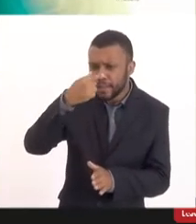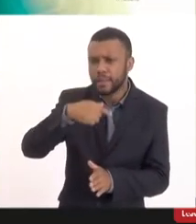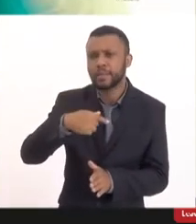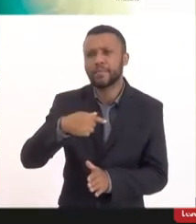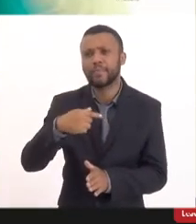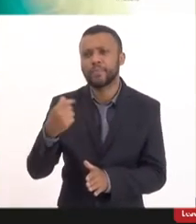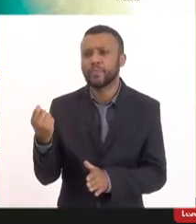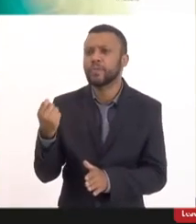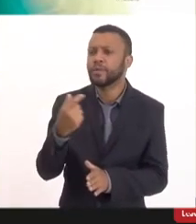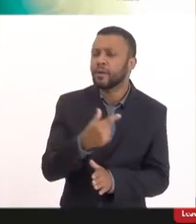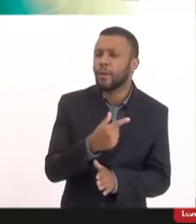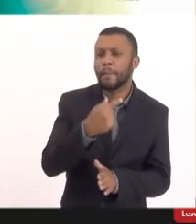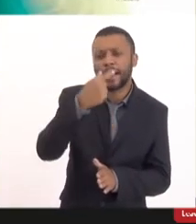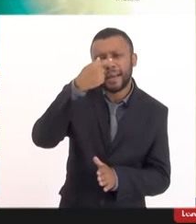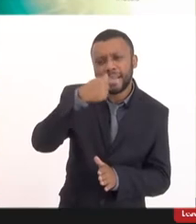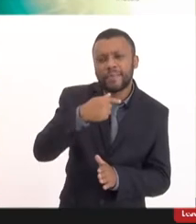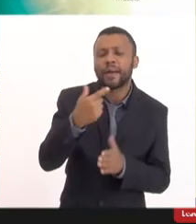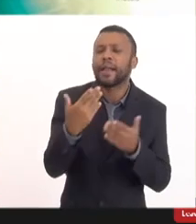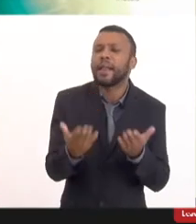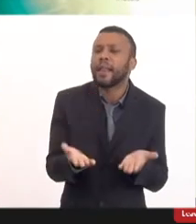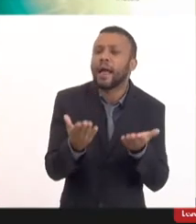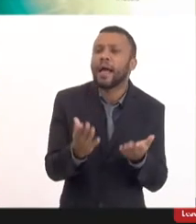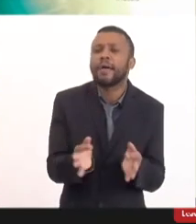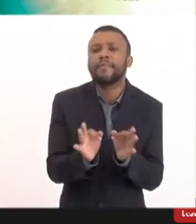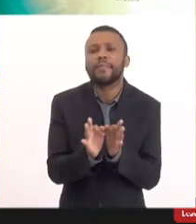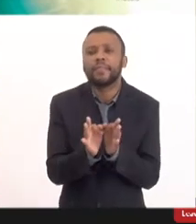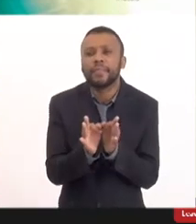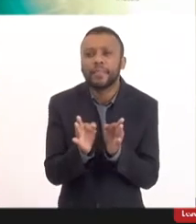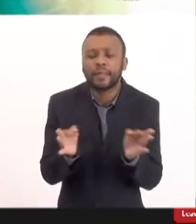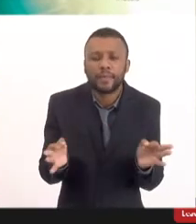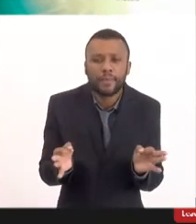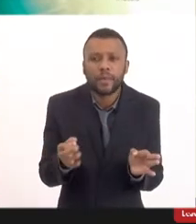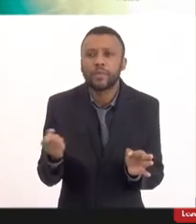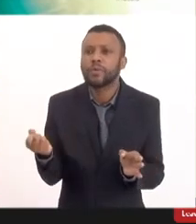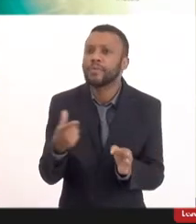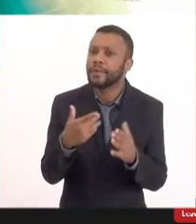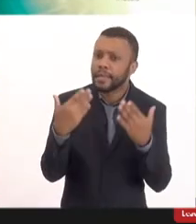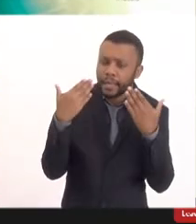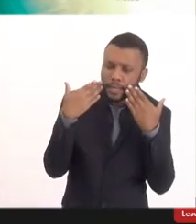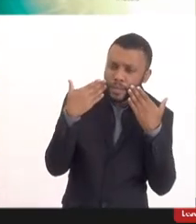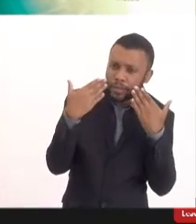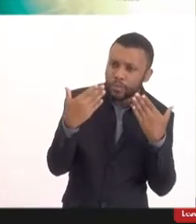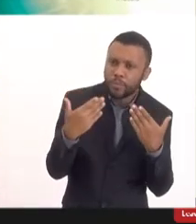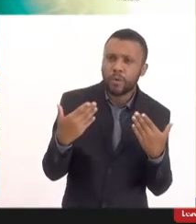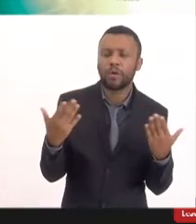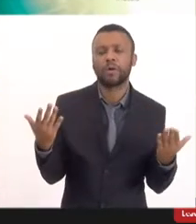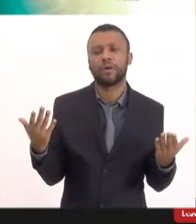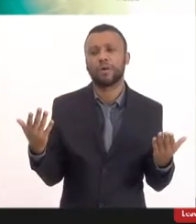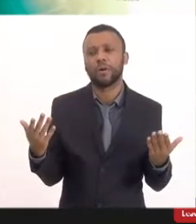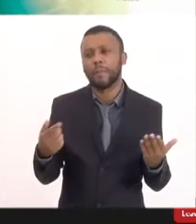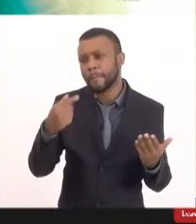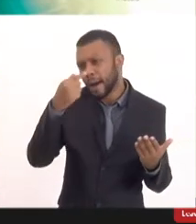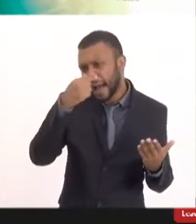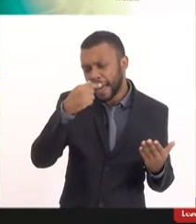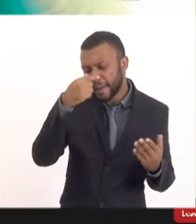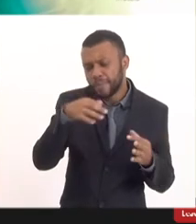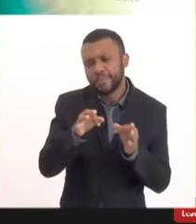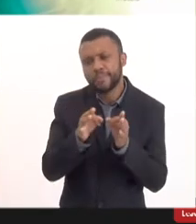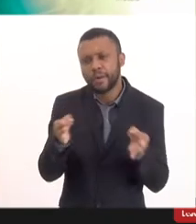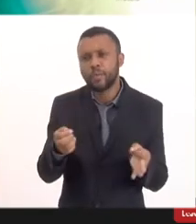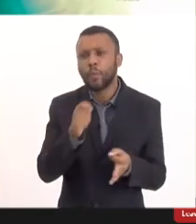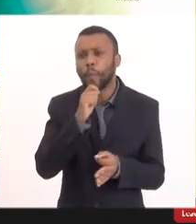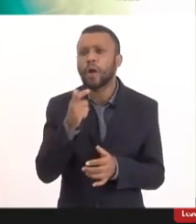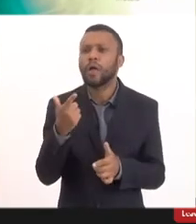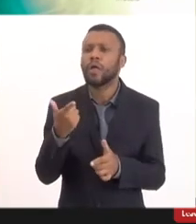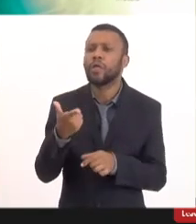a Ômicron uma gripe leve e está imunizado do que você se expor de uma gripe leve que não vai te causar não vai te causar doença priônica não vai te